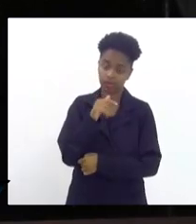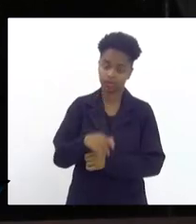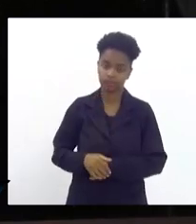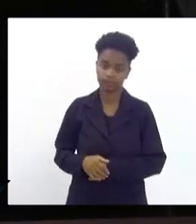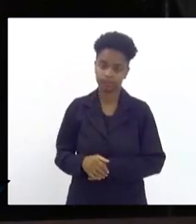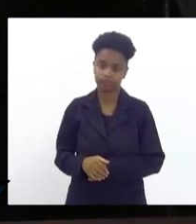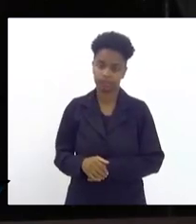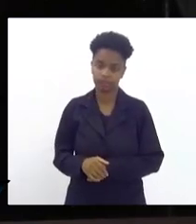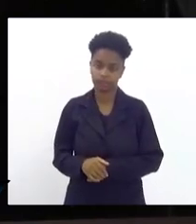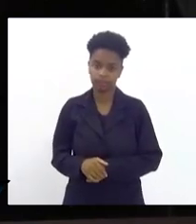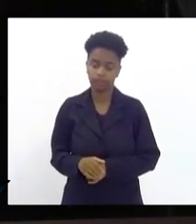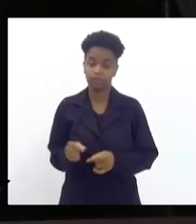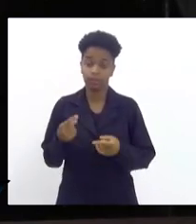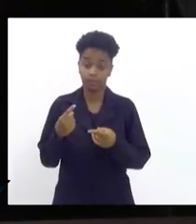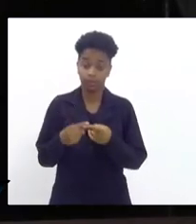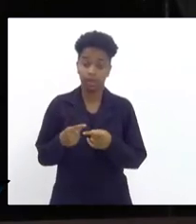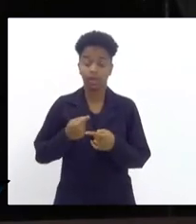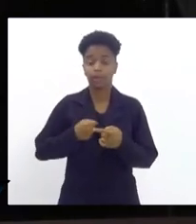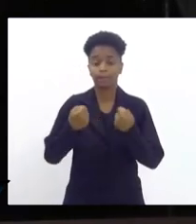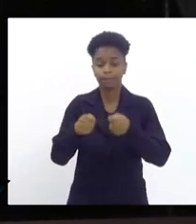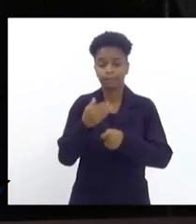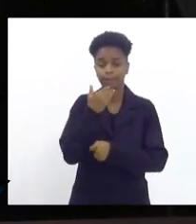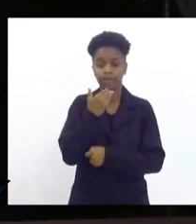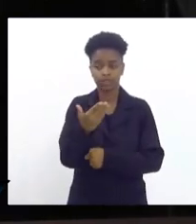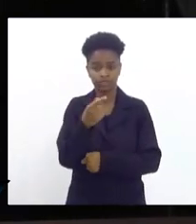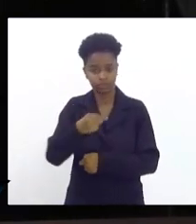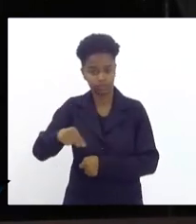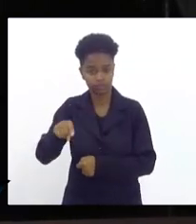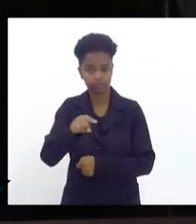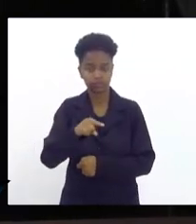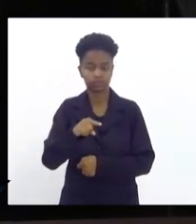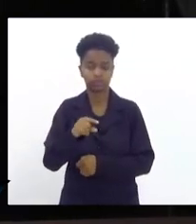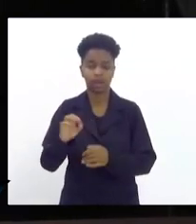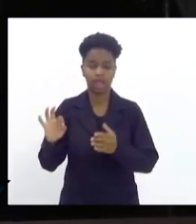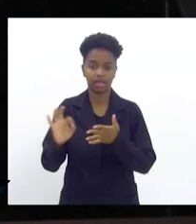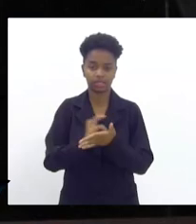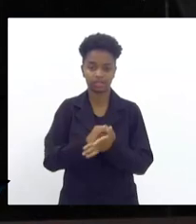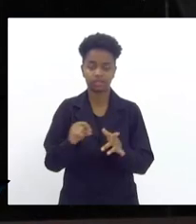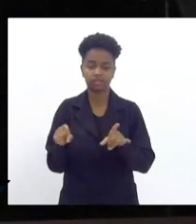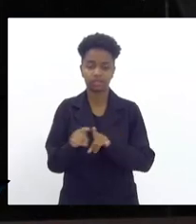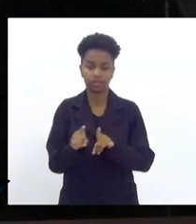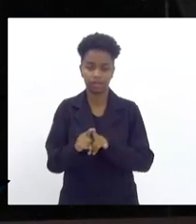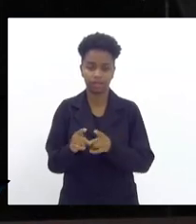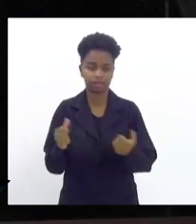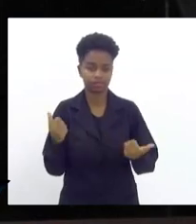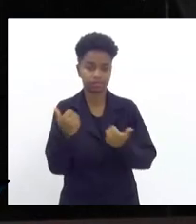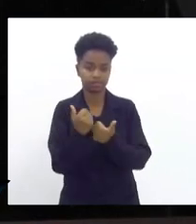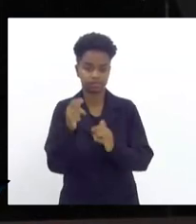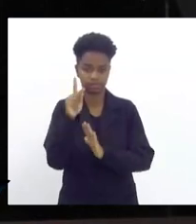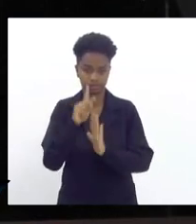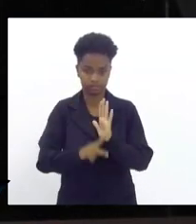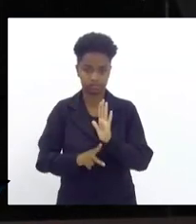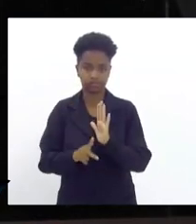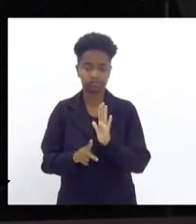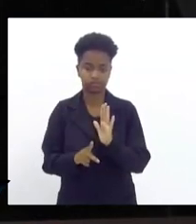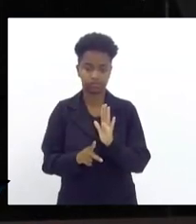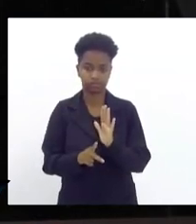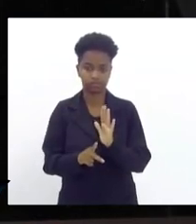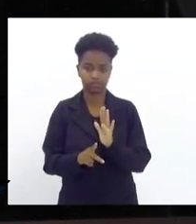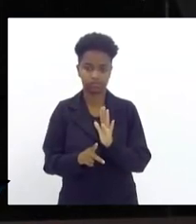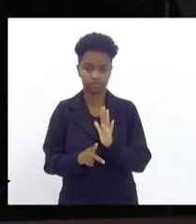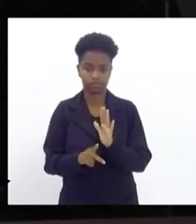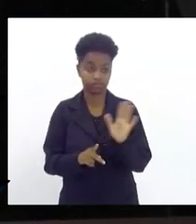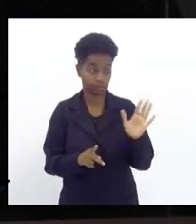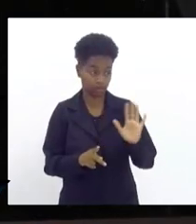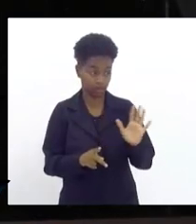Marcelo Seudino faço questão de pedir a vossa excelência que assine também como coautor do projeto hein Marcelo